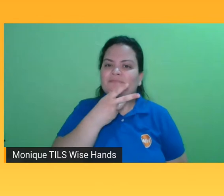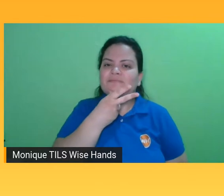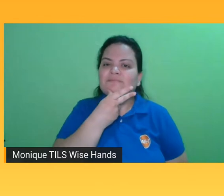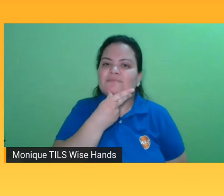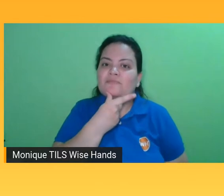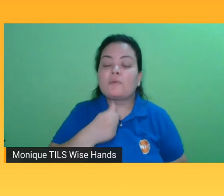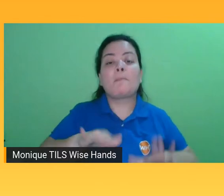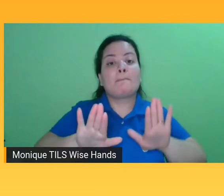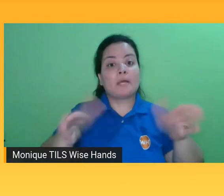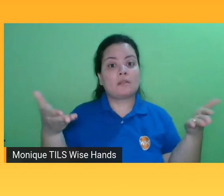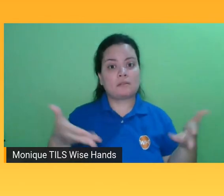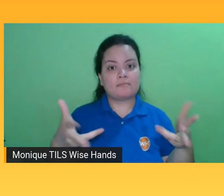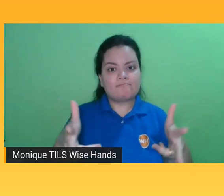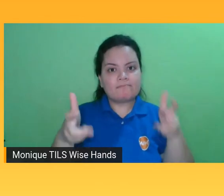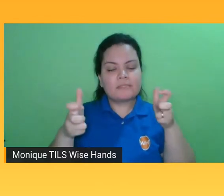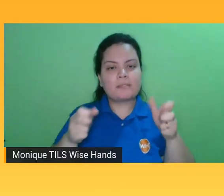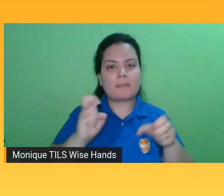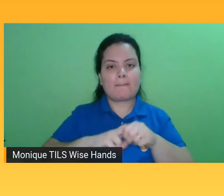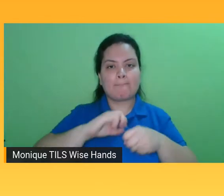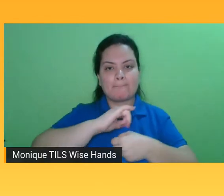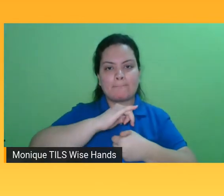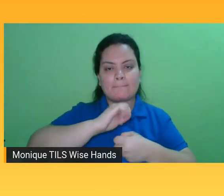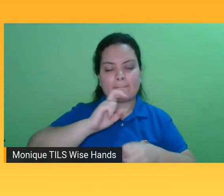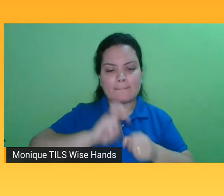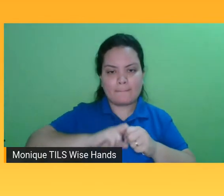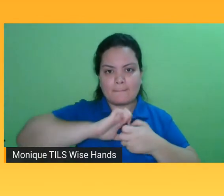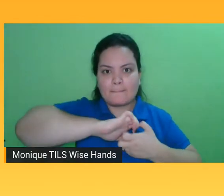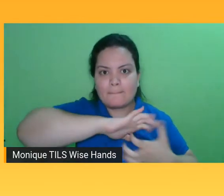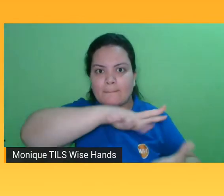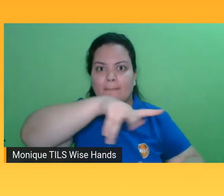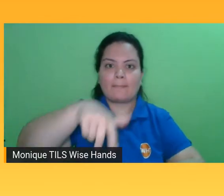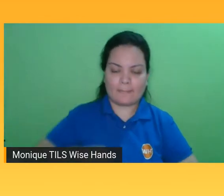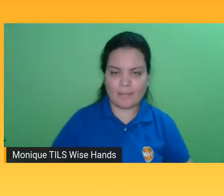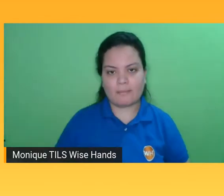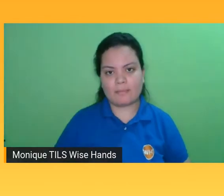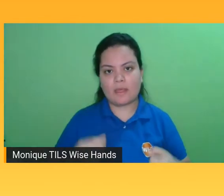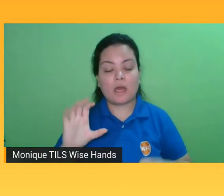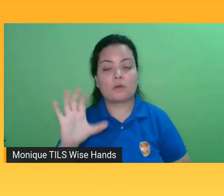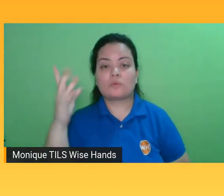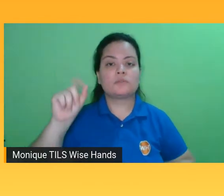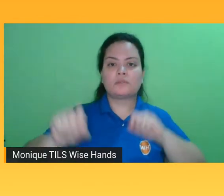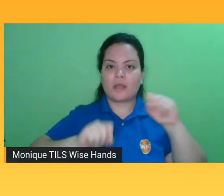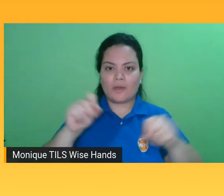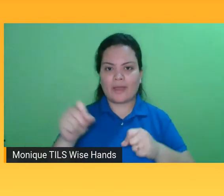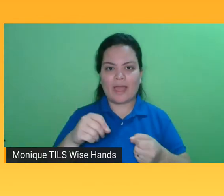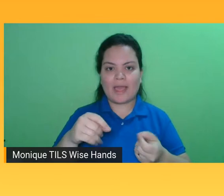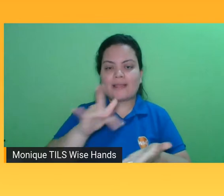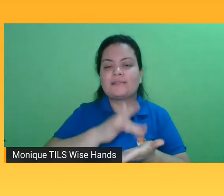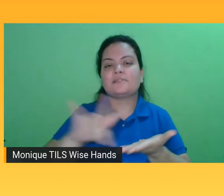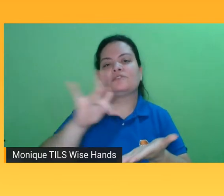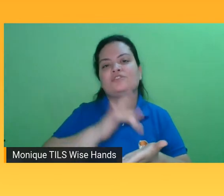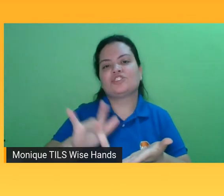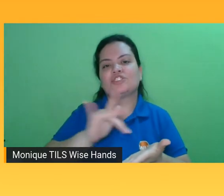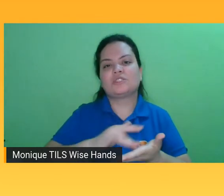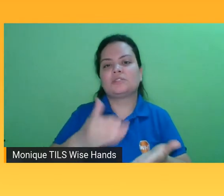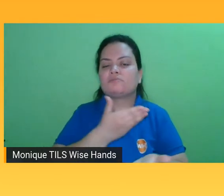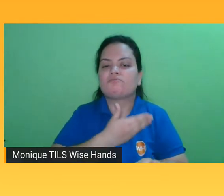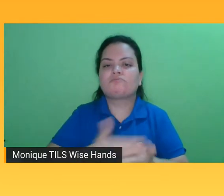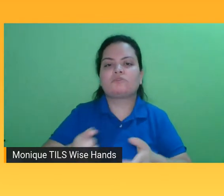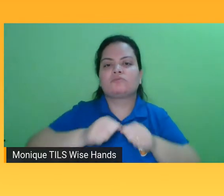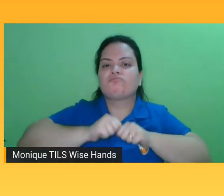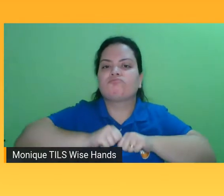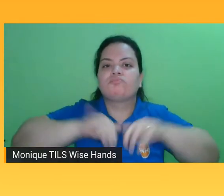livrarias e a pandemia, a gente dá uma acelerada no digital, mas também já tivemos os cassetes,